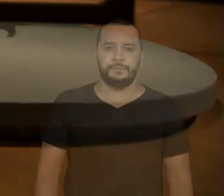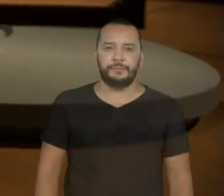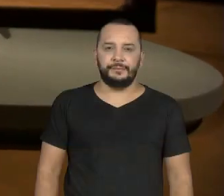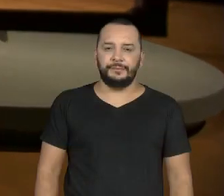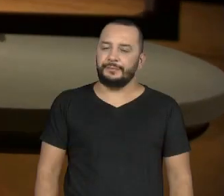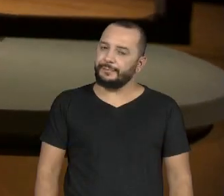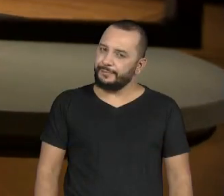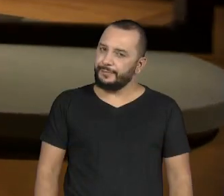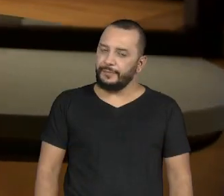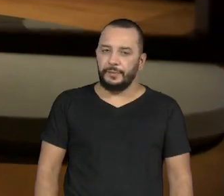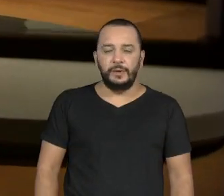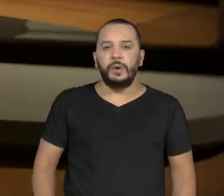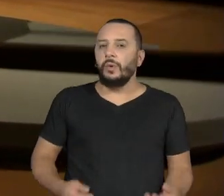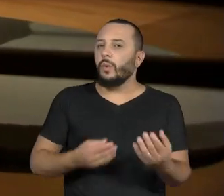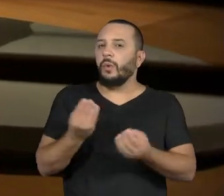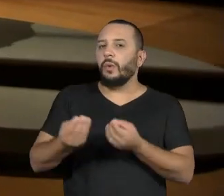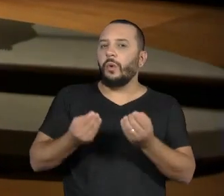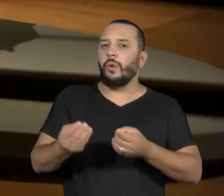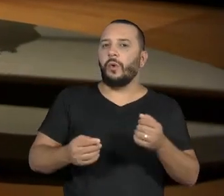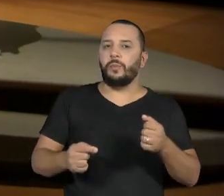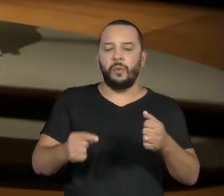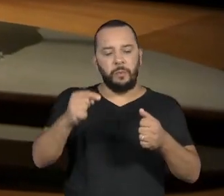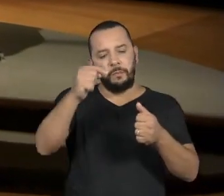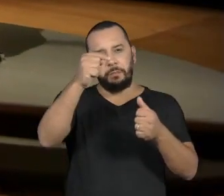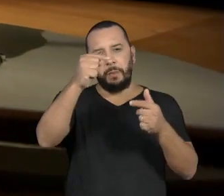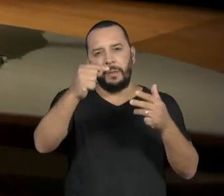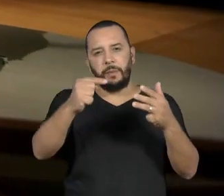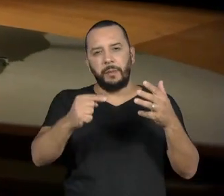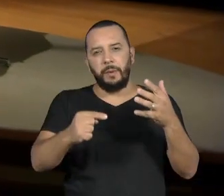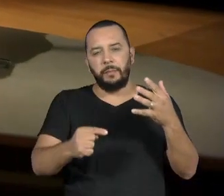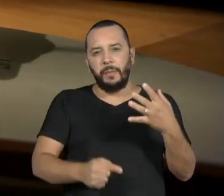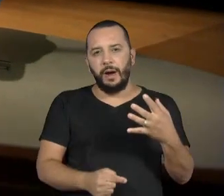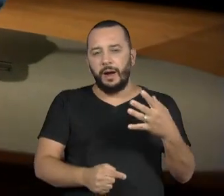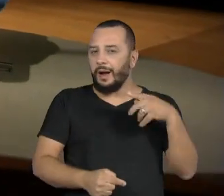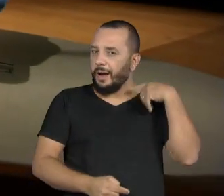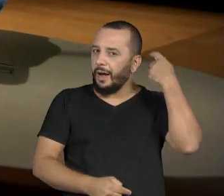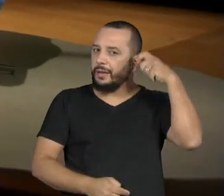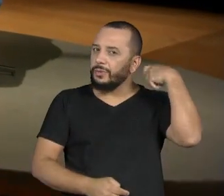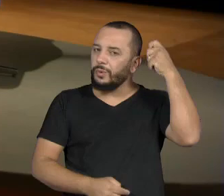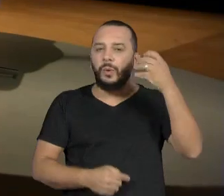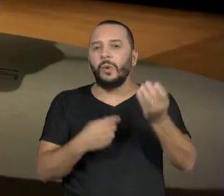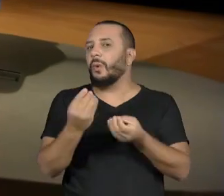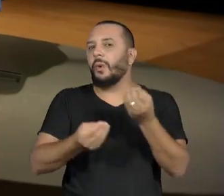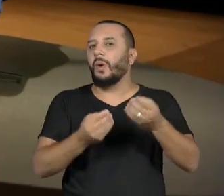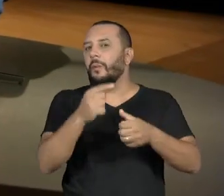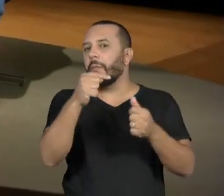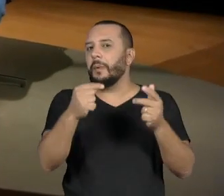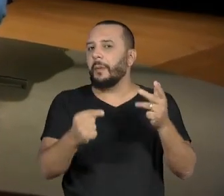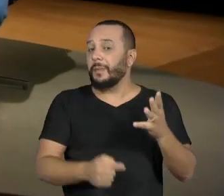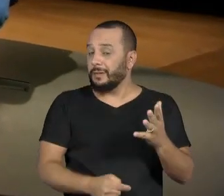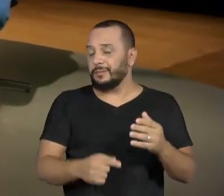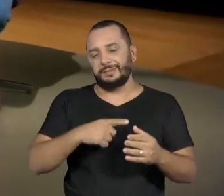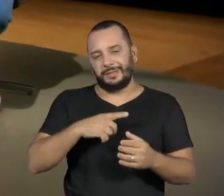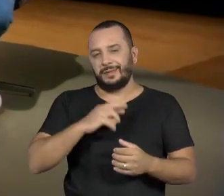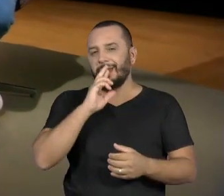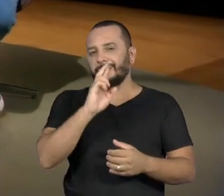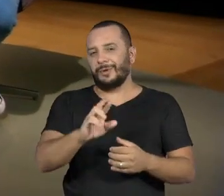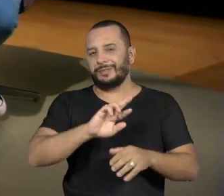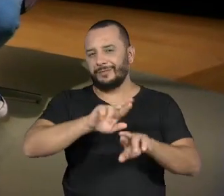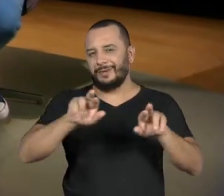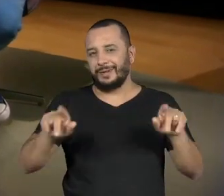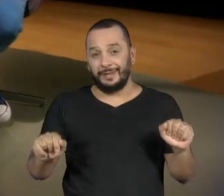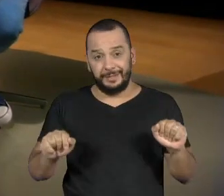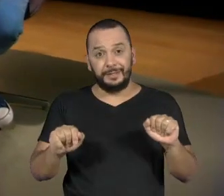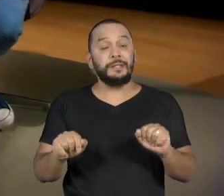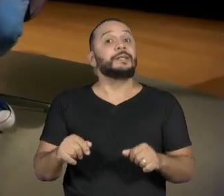Quais são os elementos que formam um ator? São tantas as respostas para essa pergunta, mas por isso mesmo, por